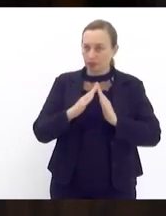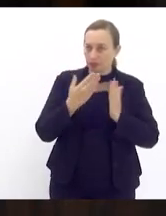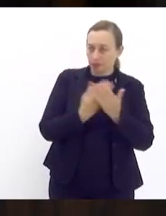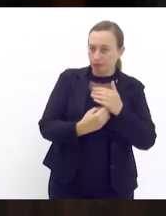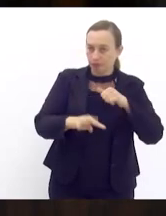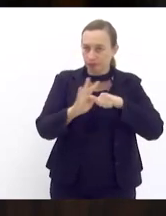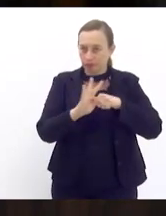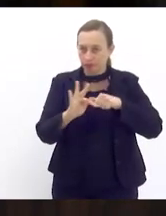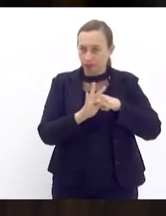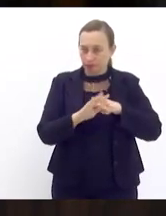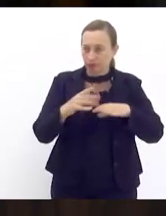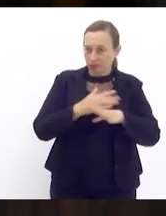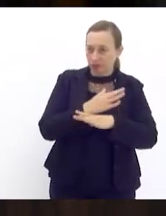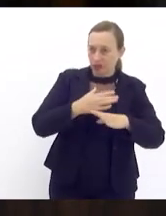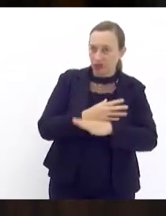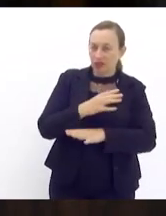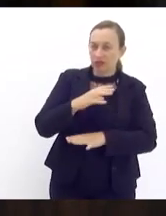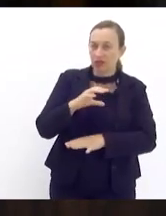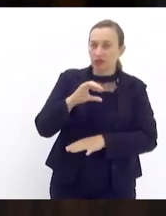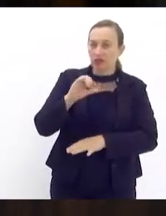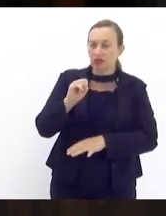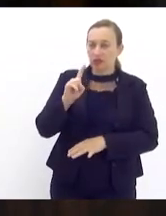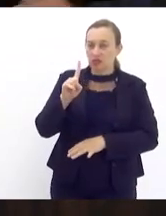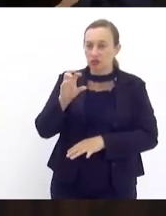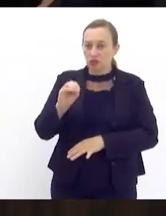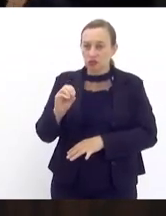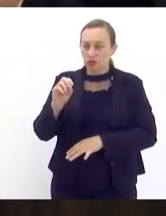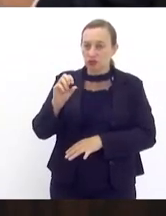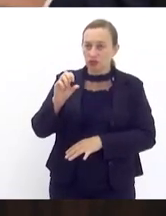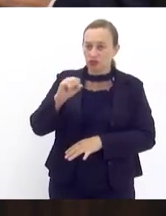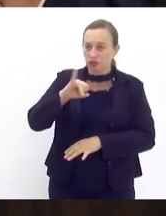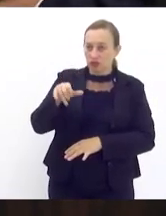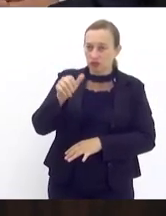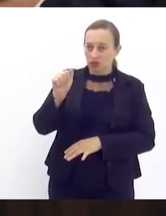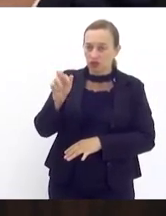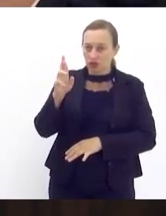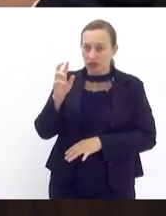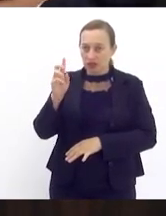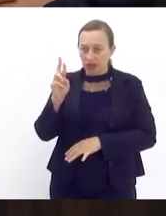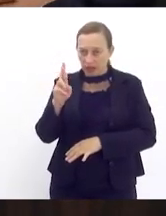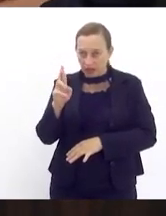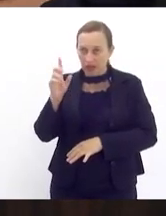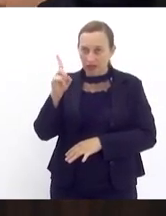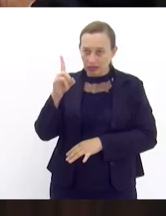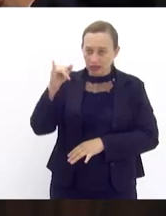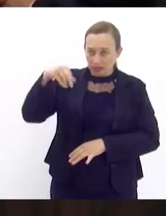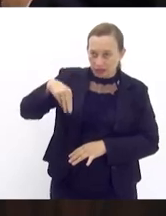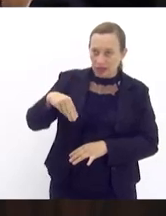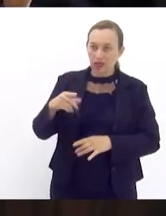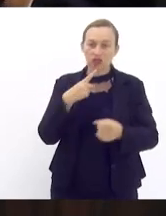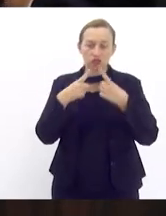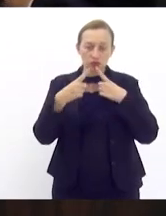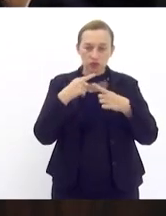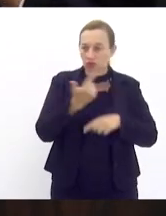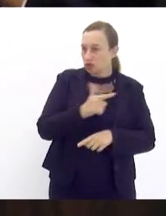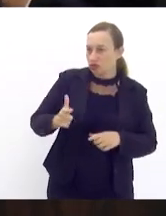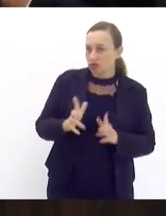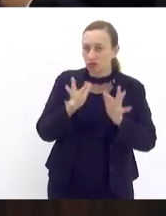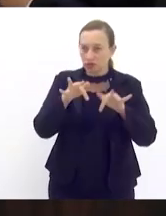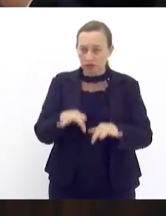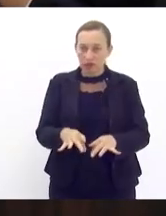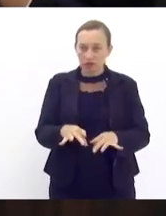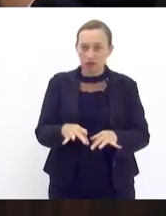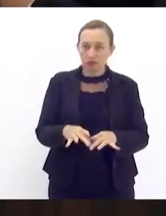Jardim em discussão não havendo com queira discutir encerrada